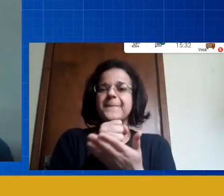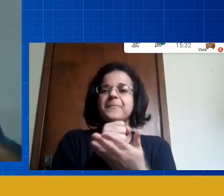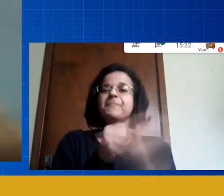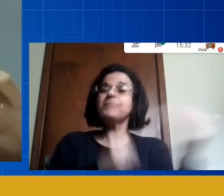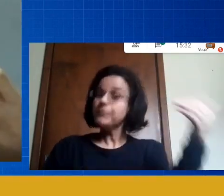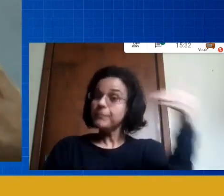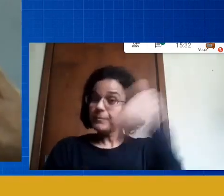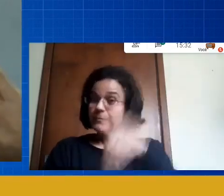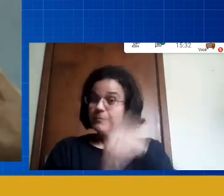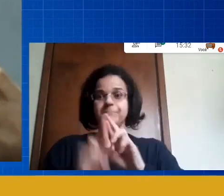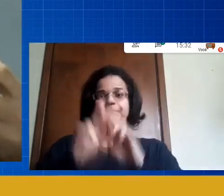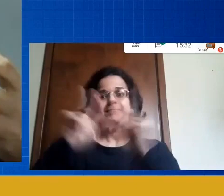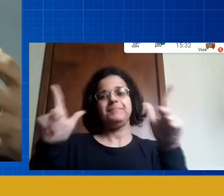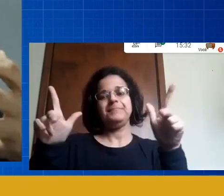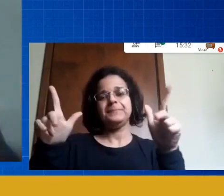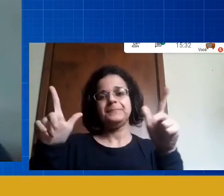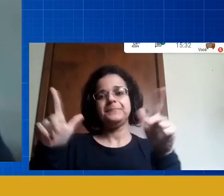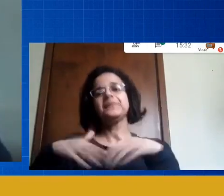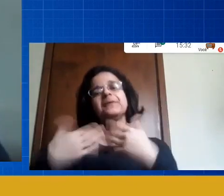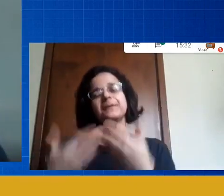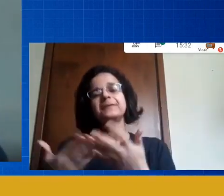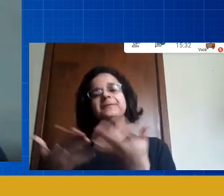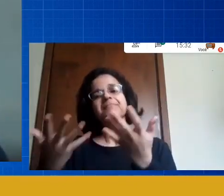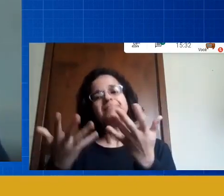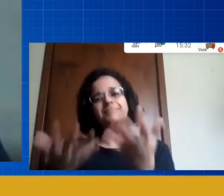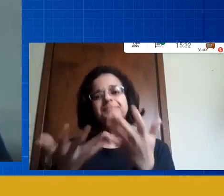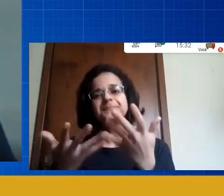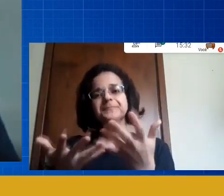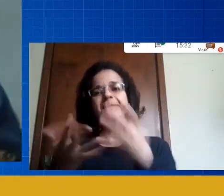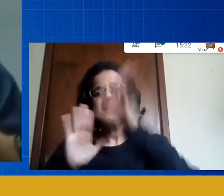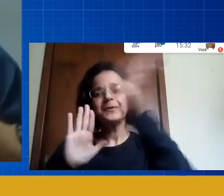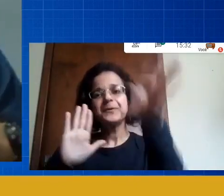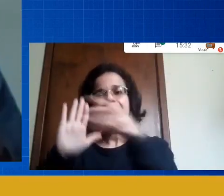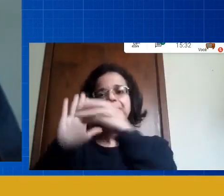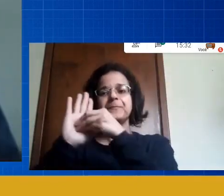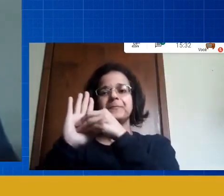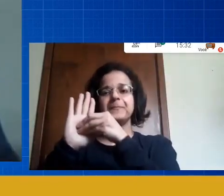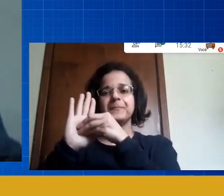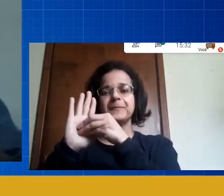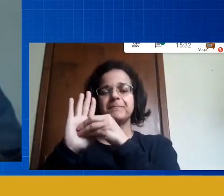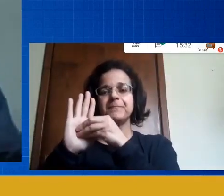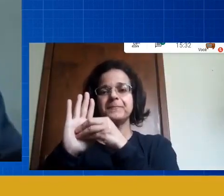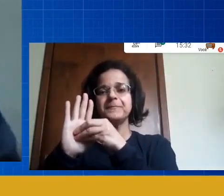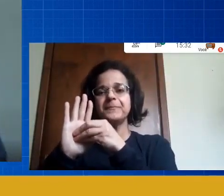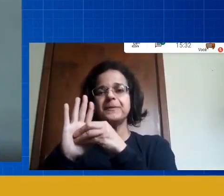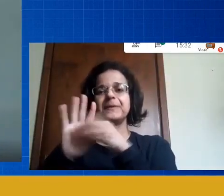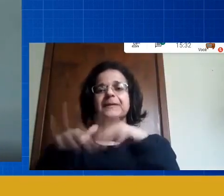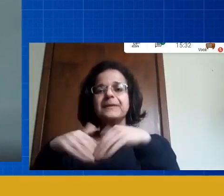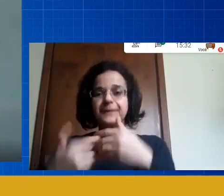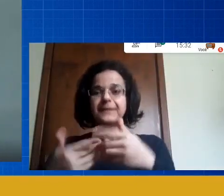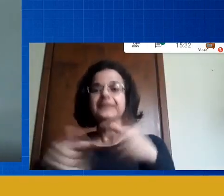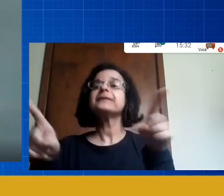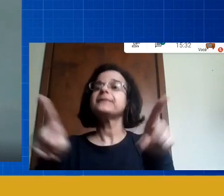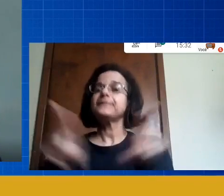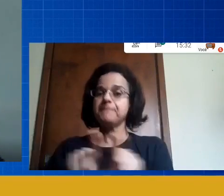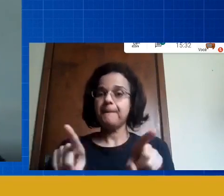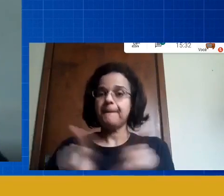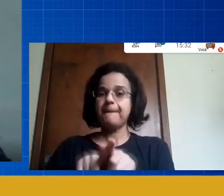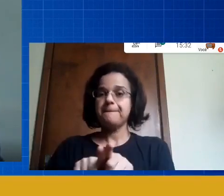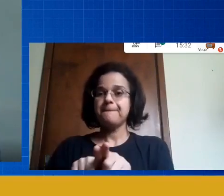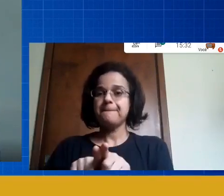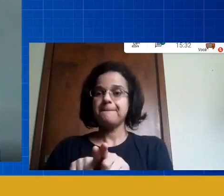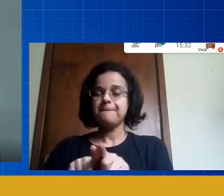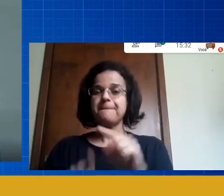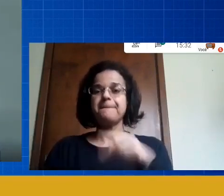e assim eu queria complementar um pouquinho que inclusive nós